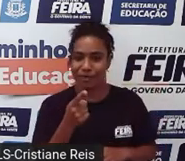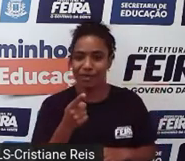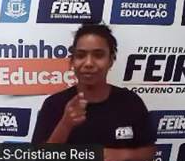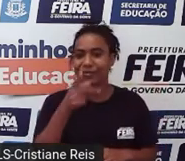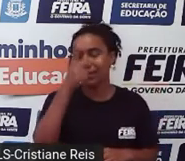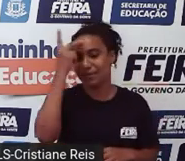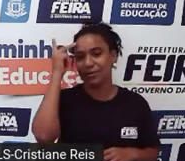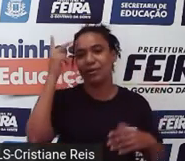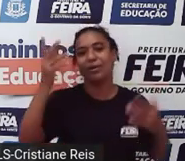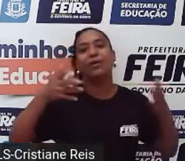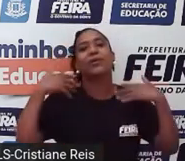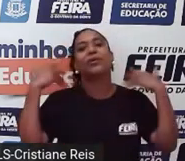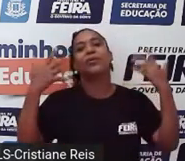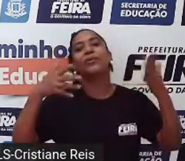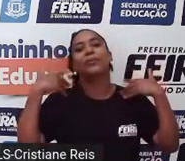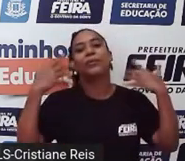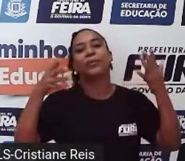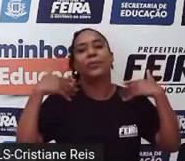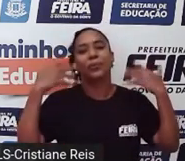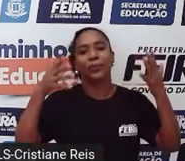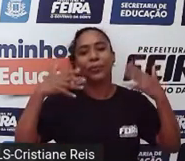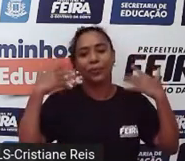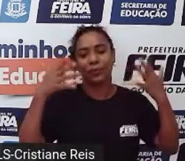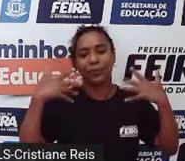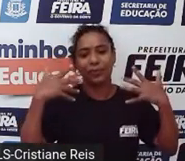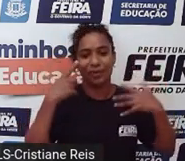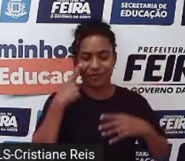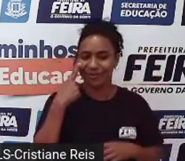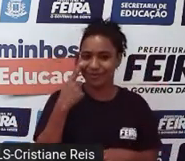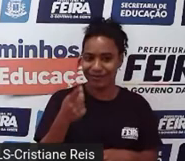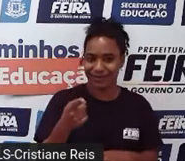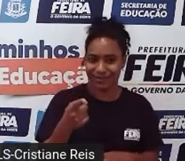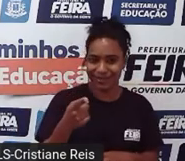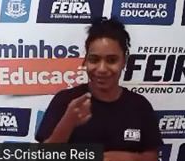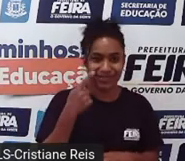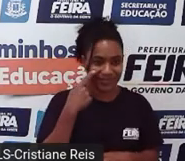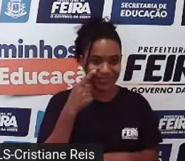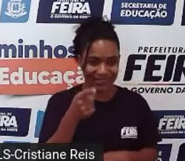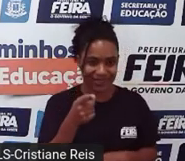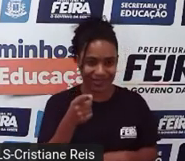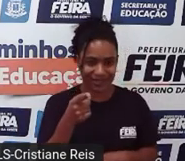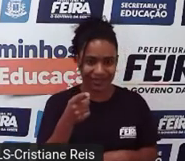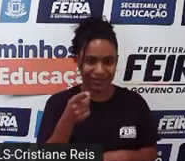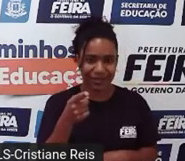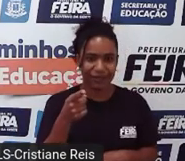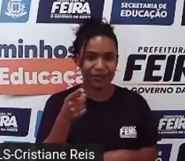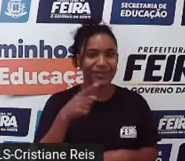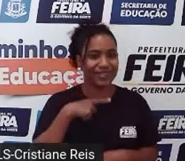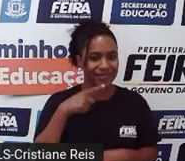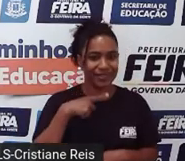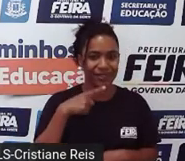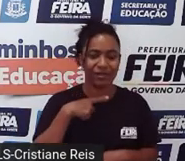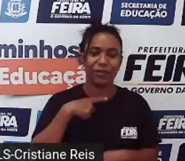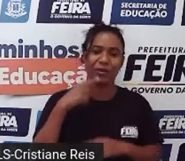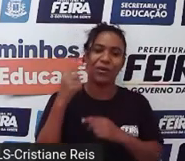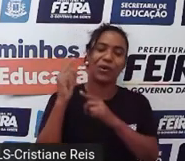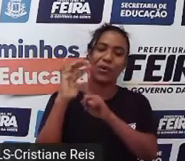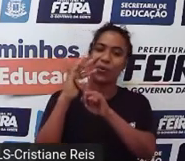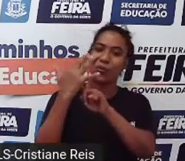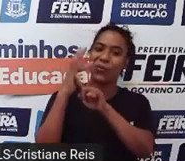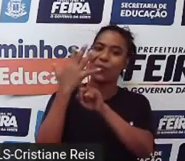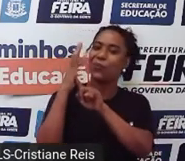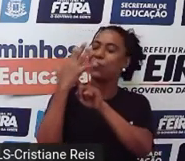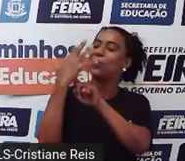muito calor, inclusive está usando um recurso para ventilar. Então, it's muggy, é porque